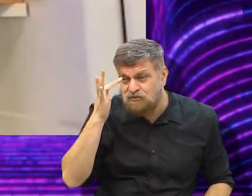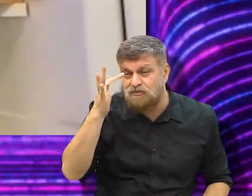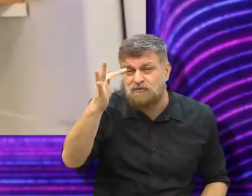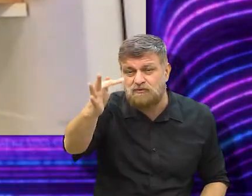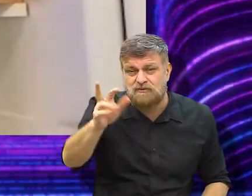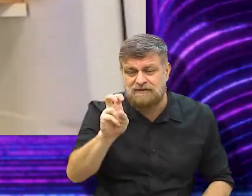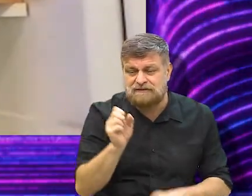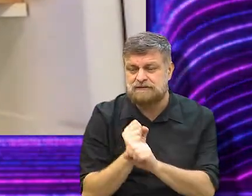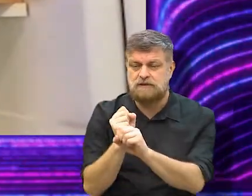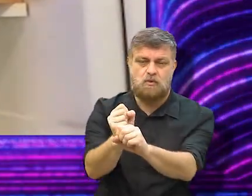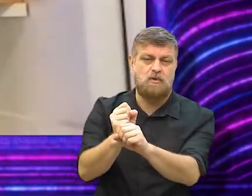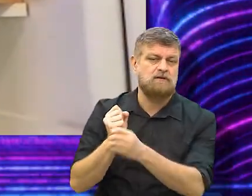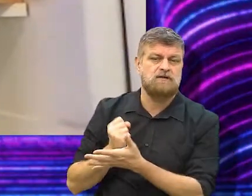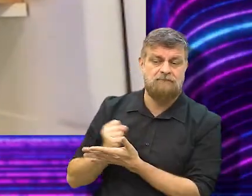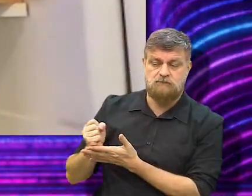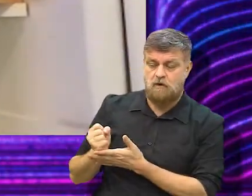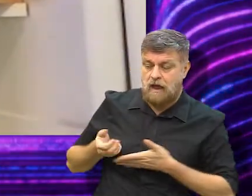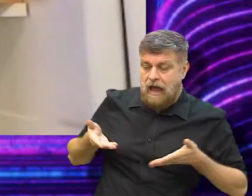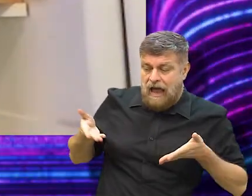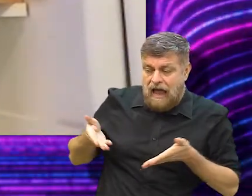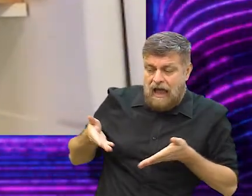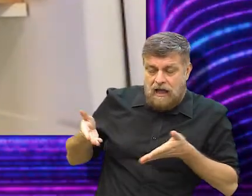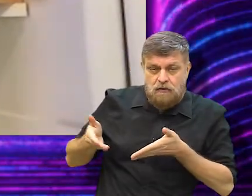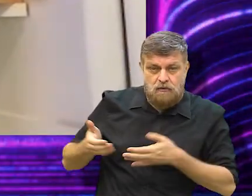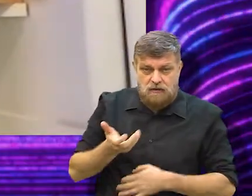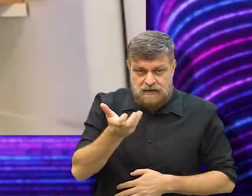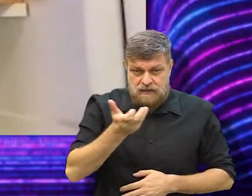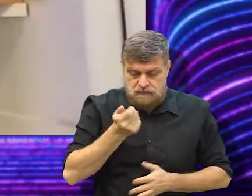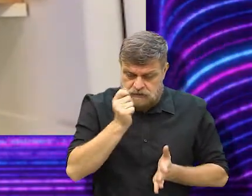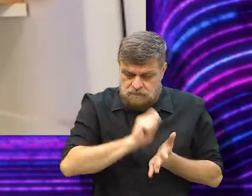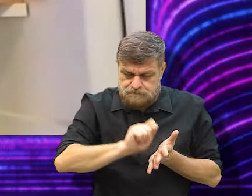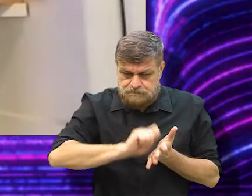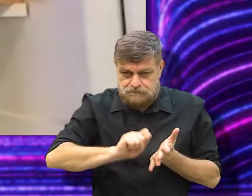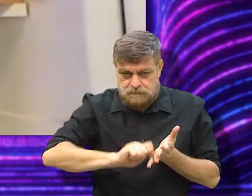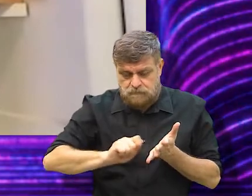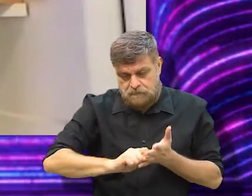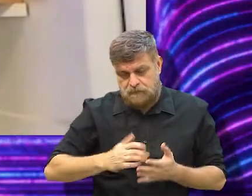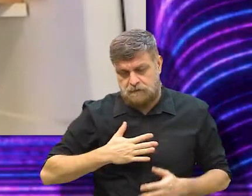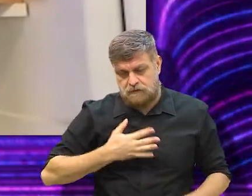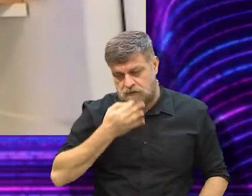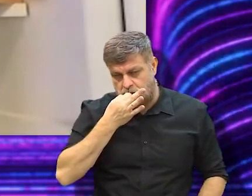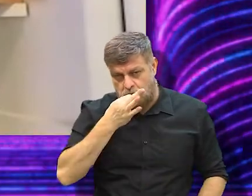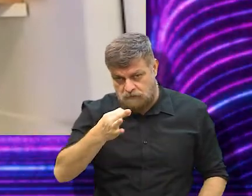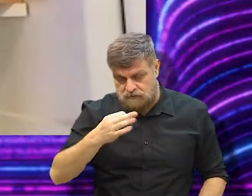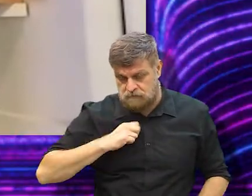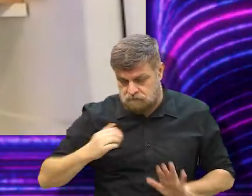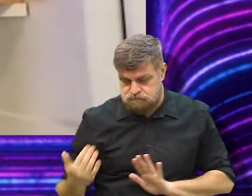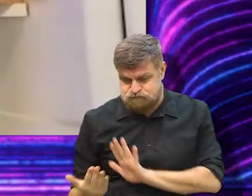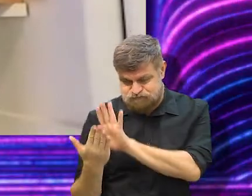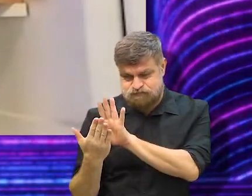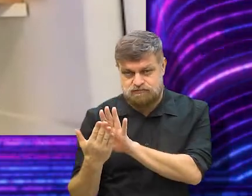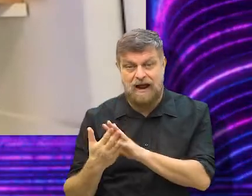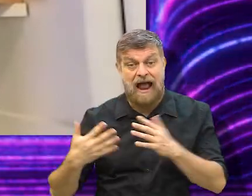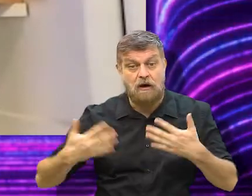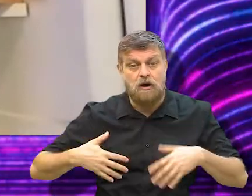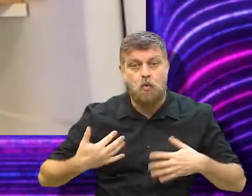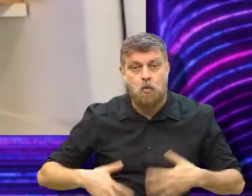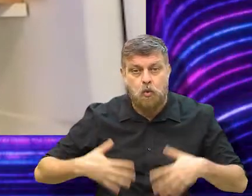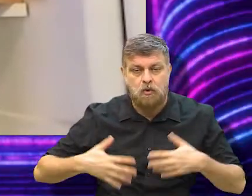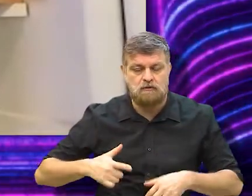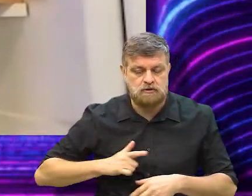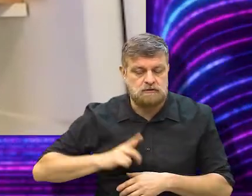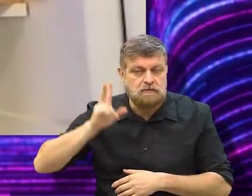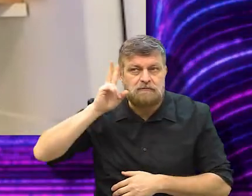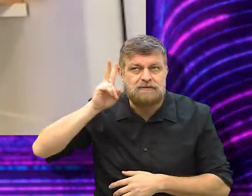5, 10 anos, quando as coisas já aconteceram, eu queria fazer isso em tempo presente, que, na meu ver, seria mais impactante. Aí, eu já